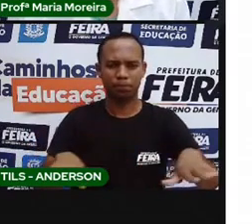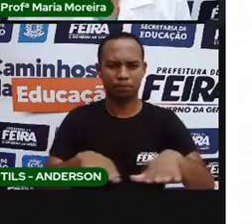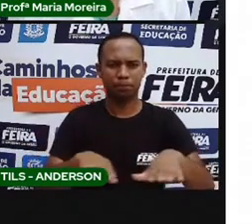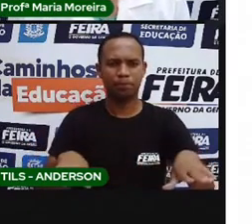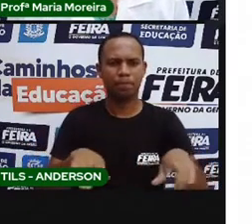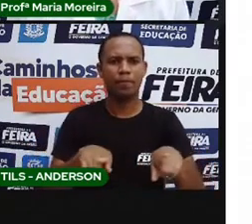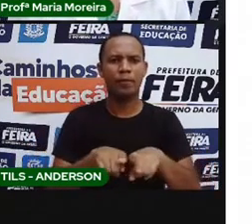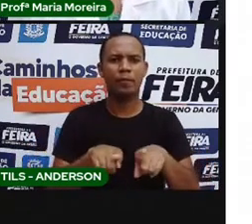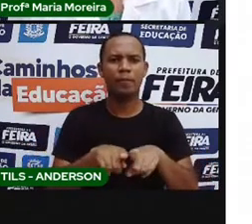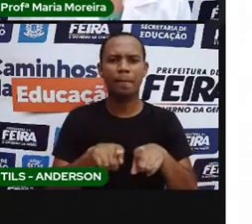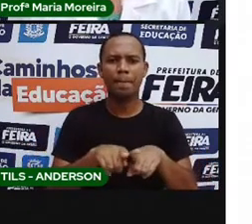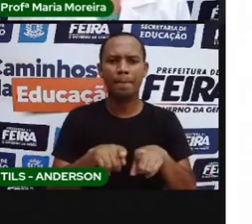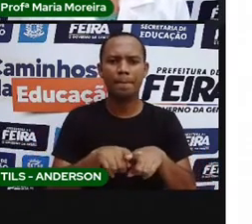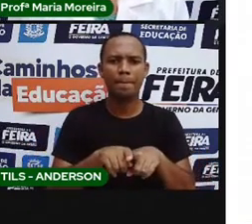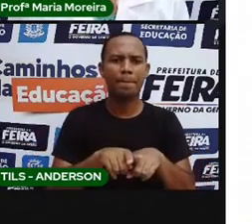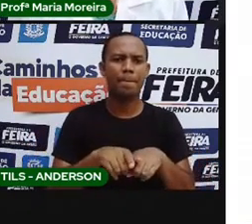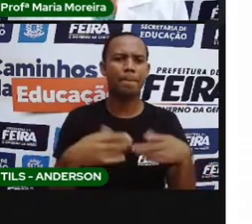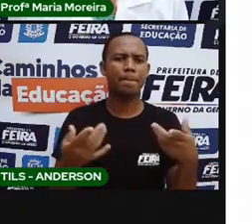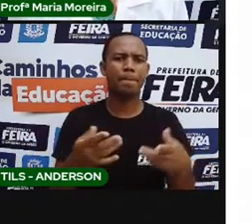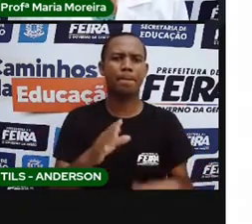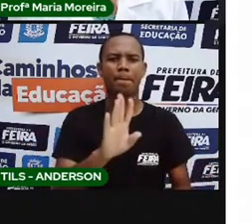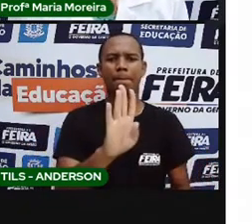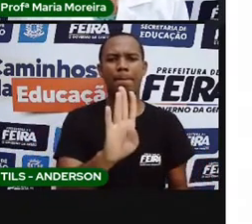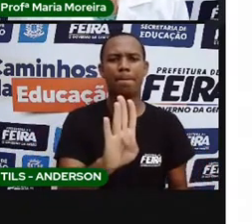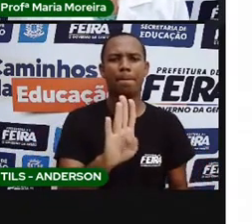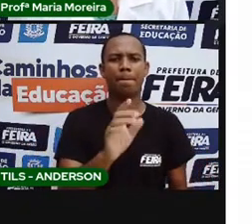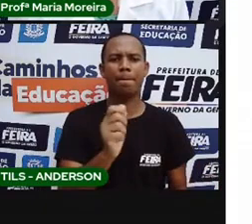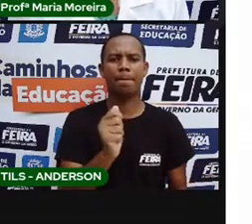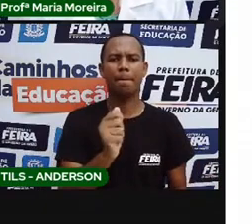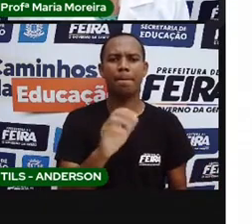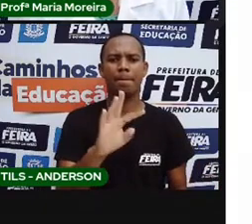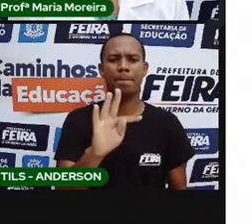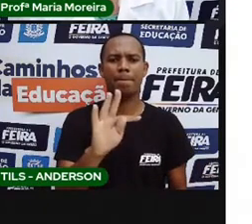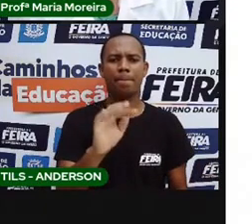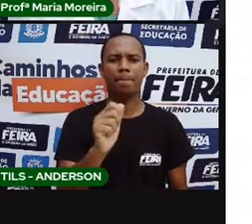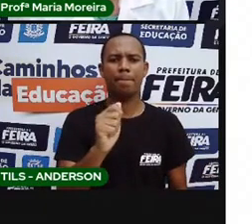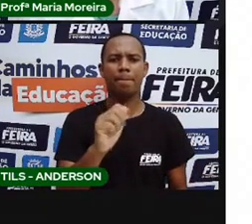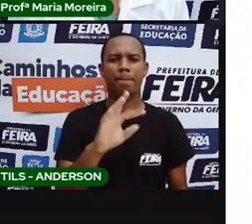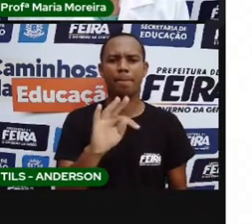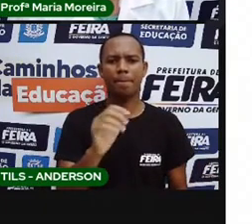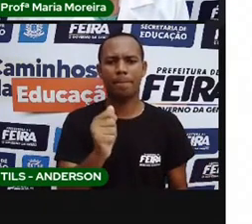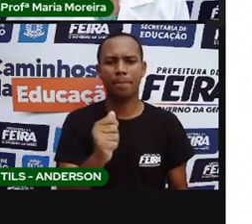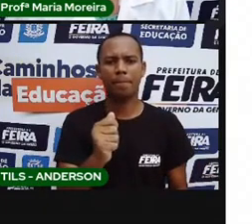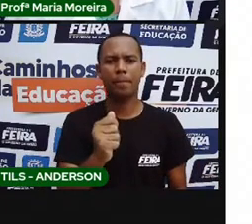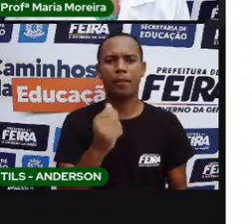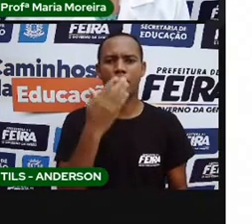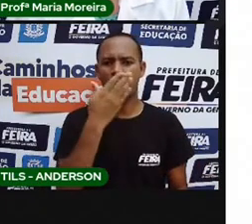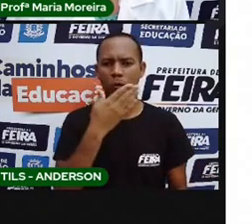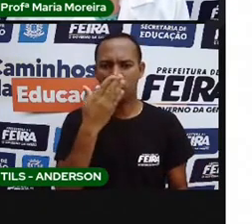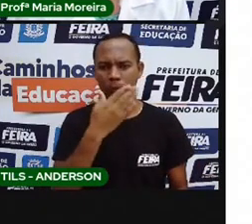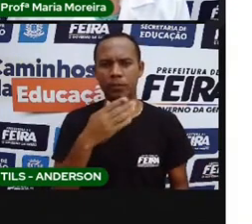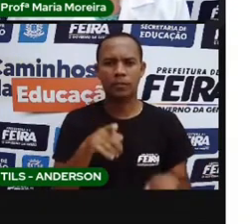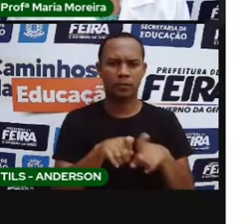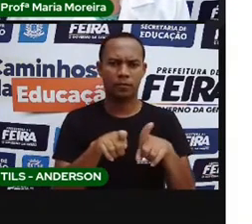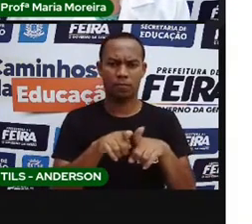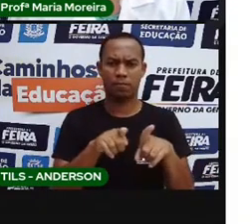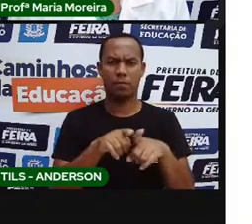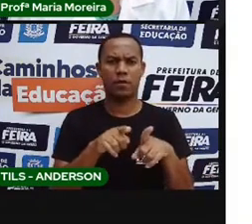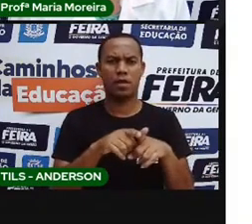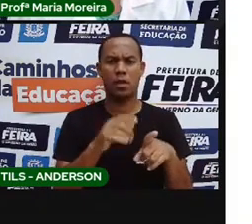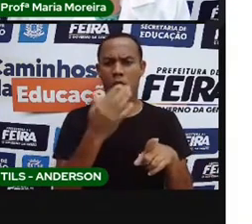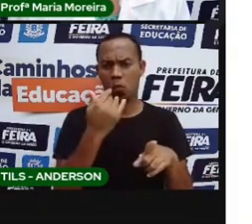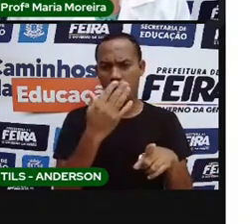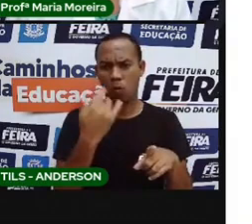doce, né? O cará, o milho, a pimenta, cana de açúcar, né? Que as pessoas plantam aqui na região,